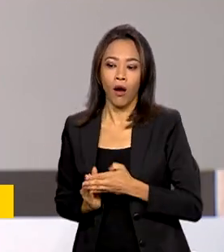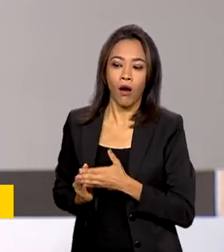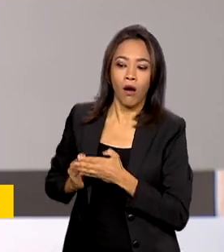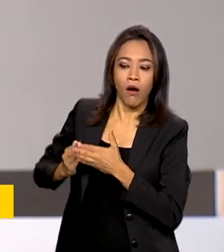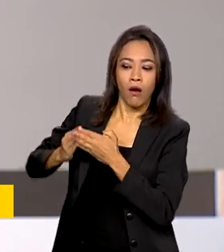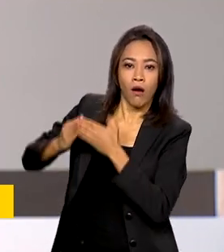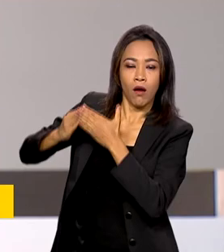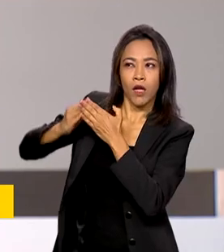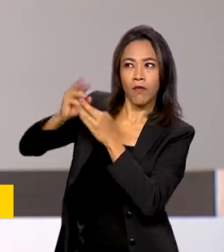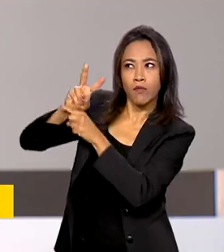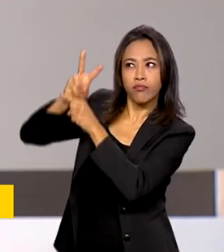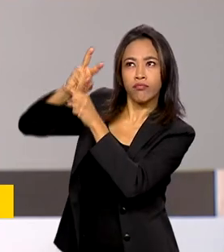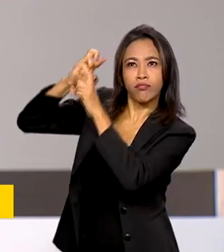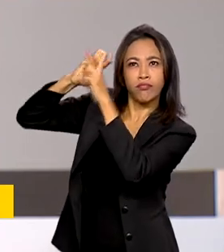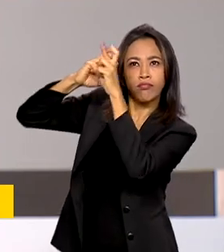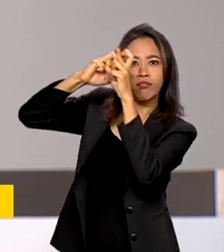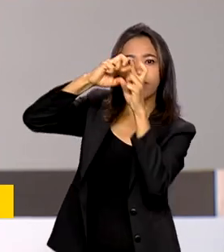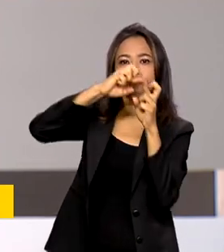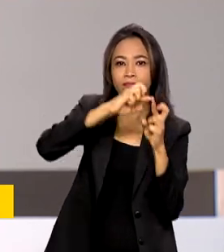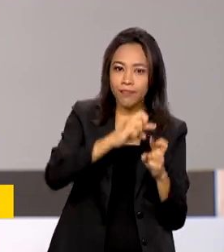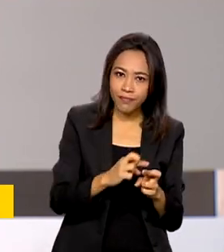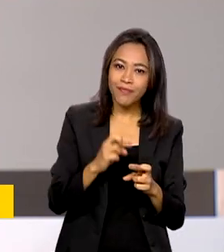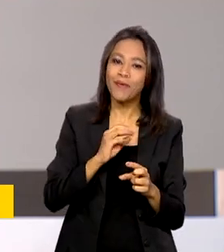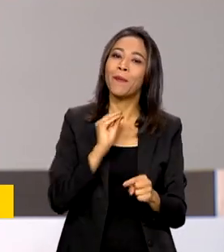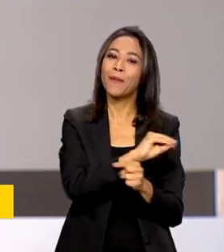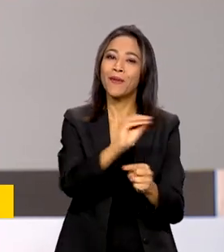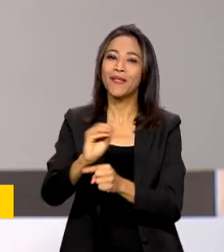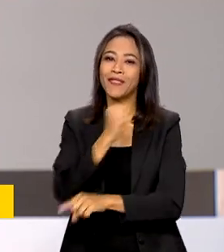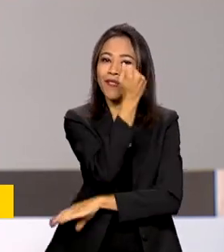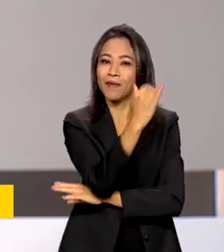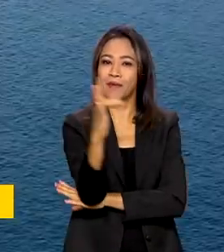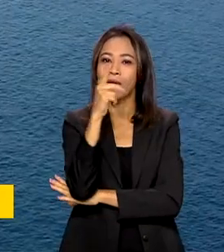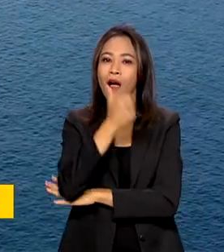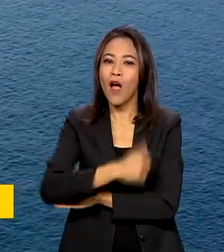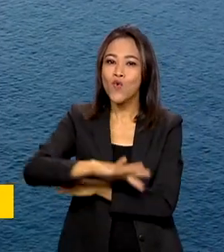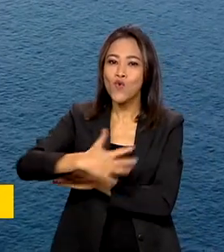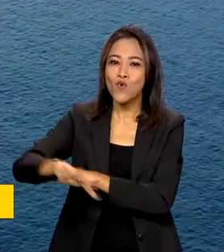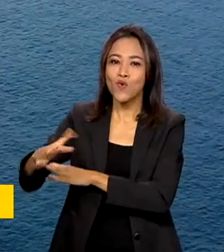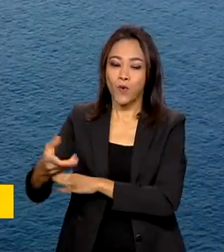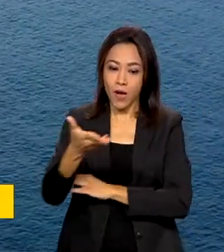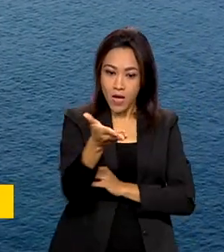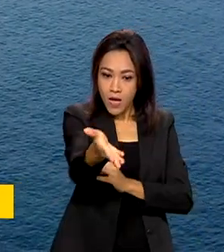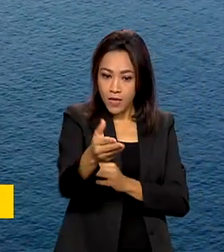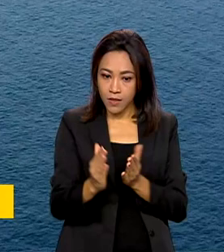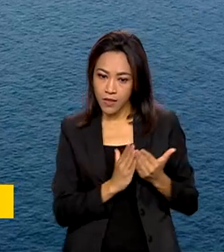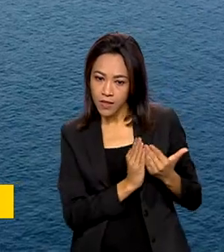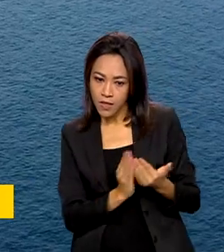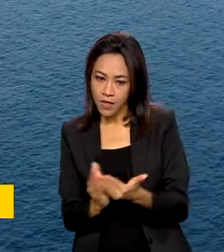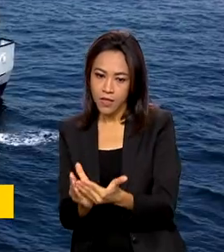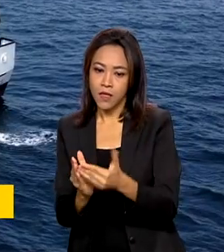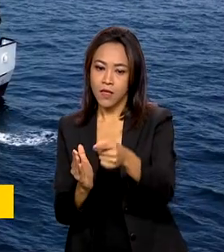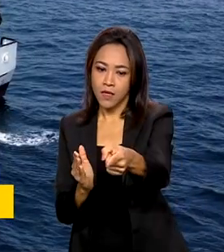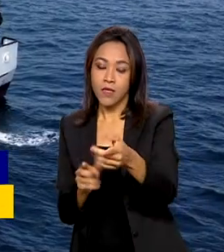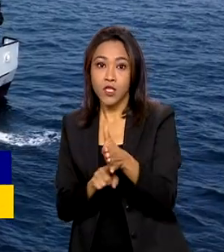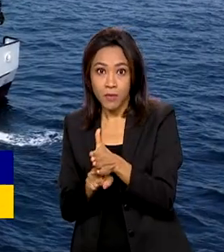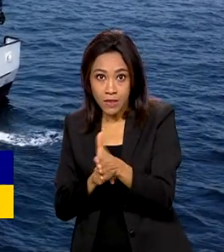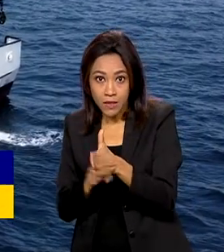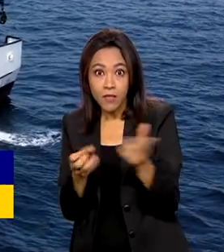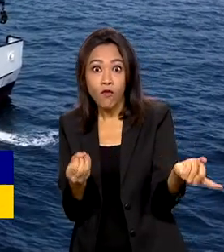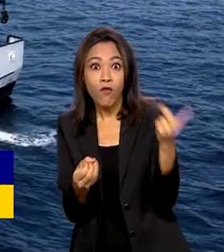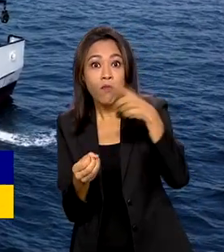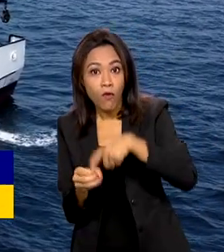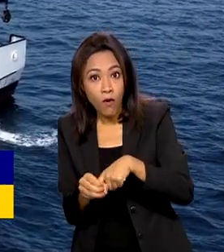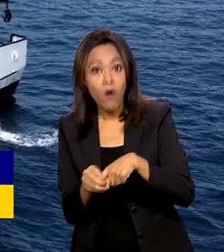também vai monitorar e proteger ecossistemas marinhos. O navio de pesquisa Solon Simoura volta a